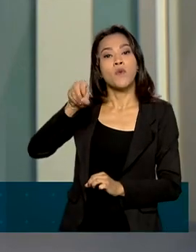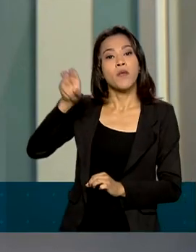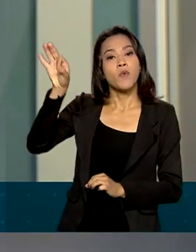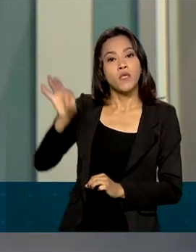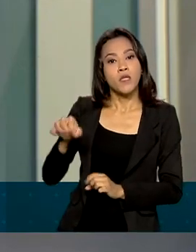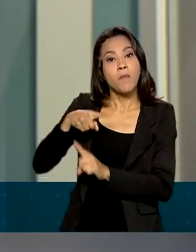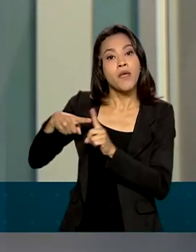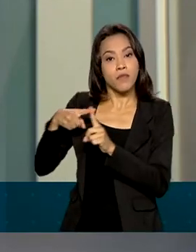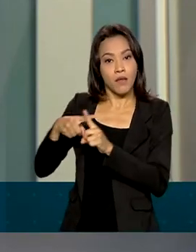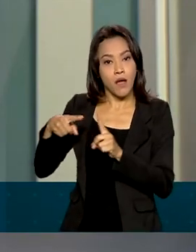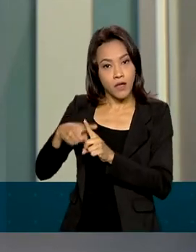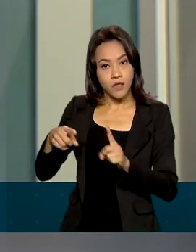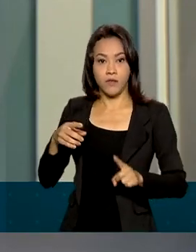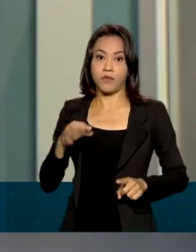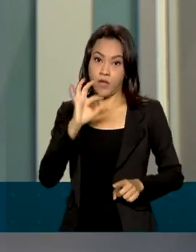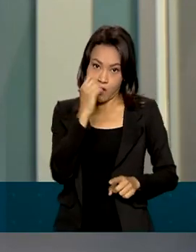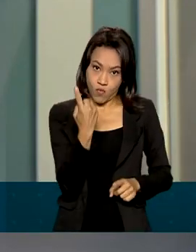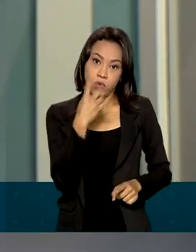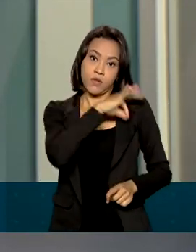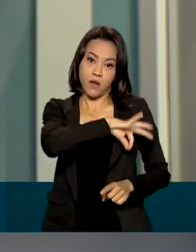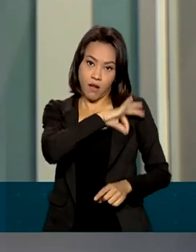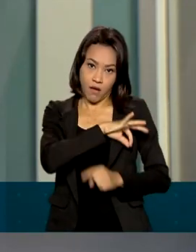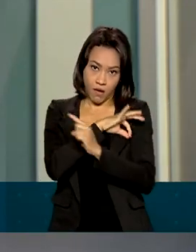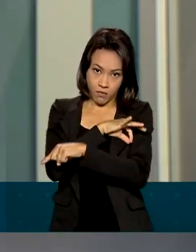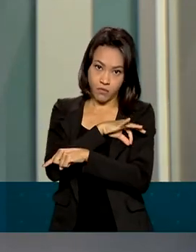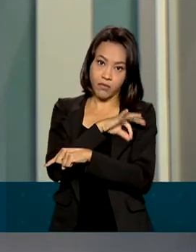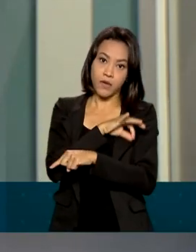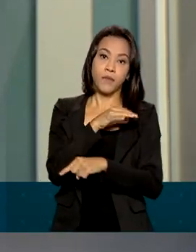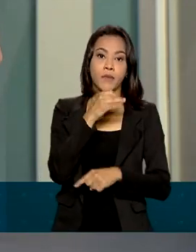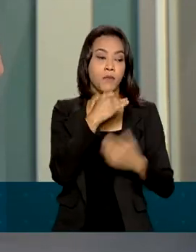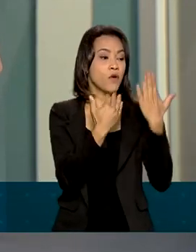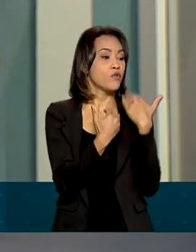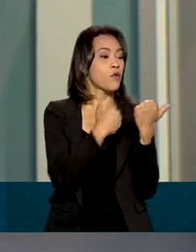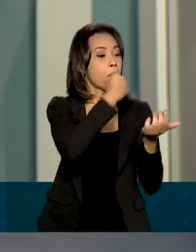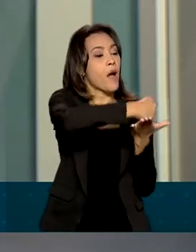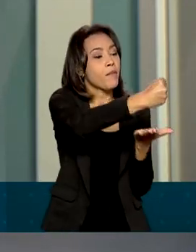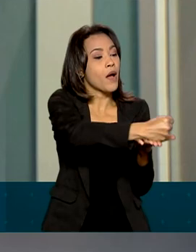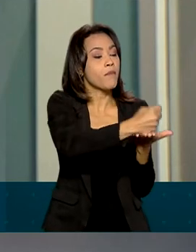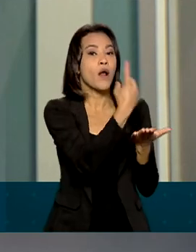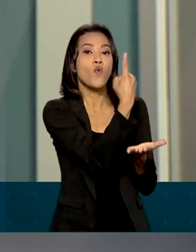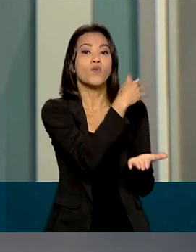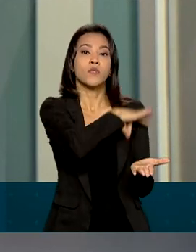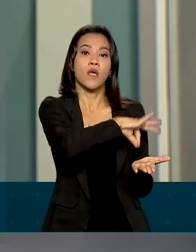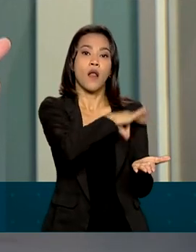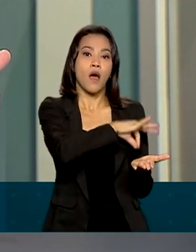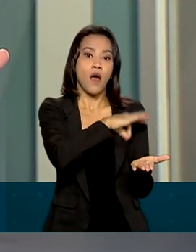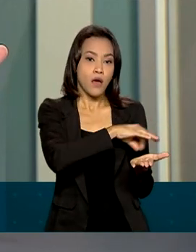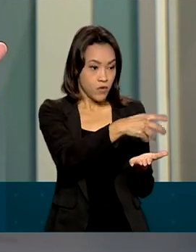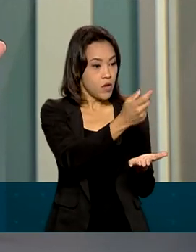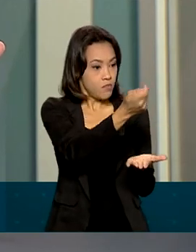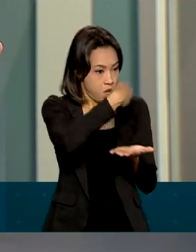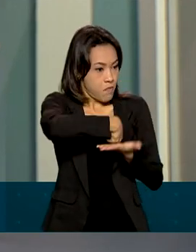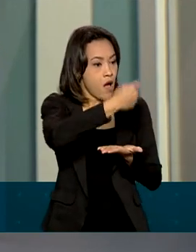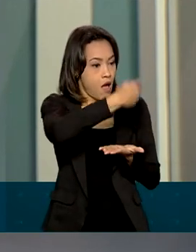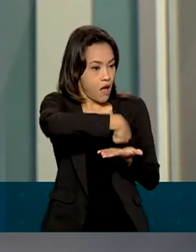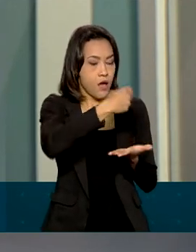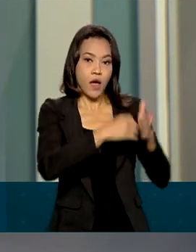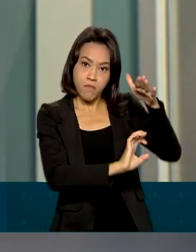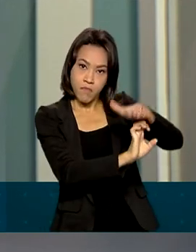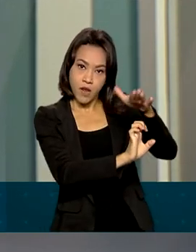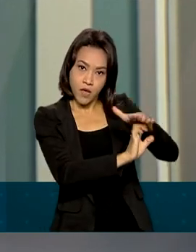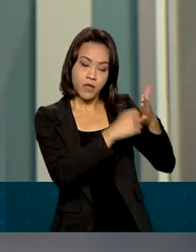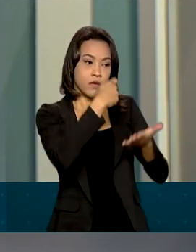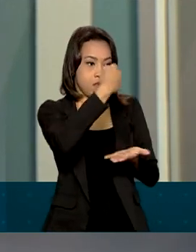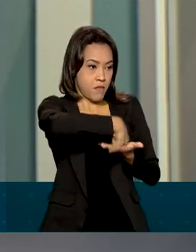esse benefício é no valor de um salário mínimo. Digamos que ela seja contratada por um salário mínimo, ela passa a receber do seu empregador um salário mínimo e